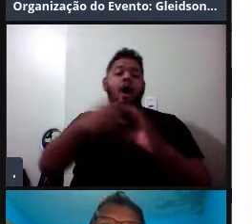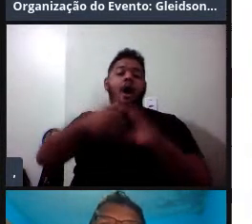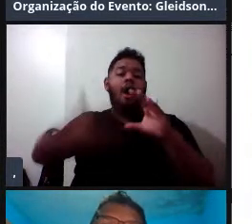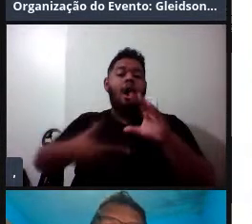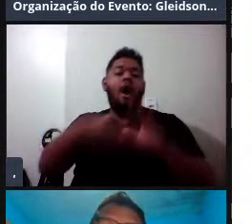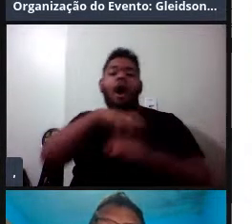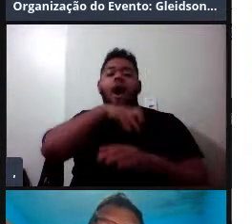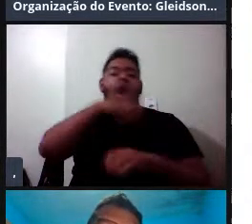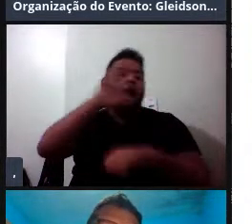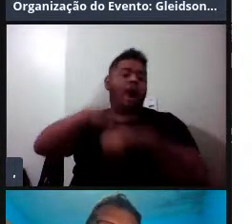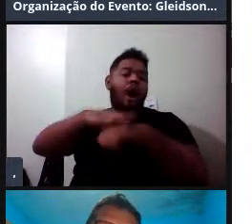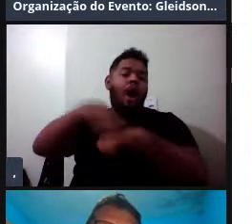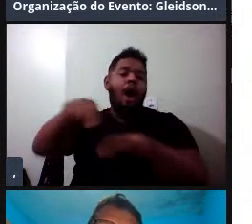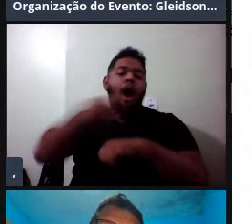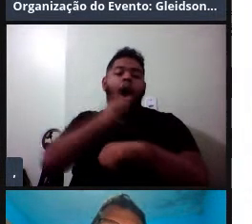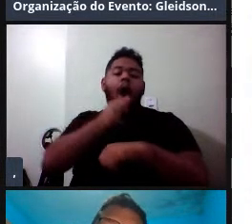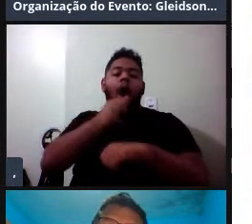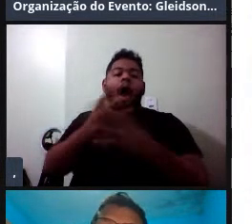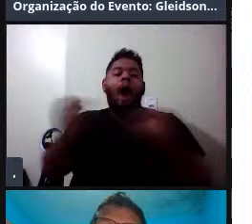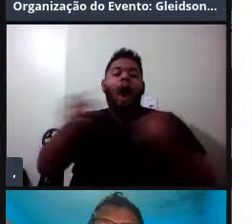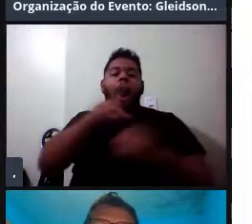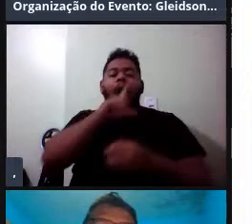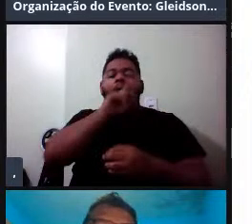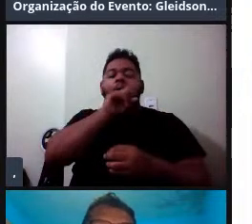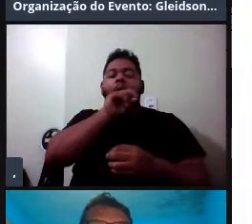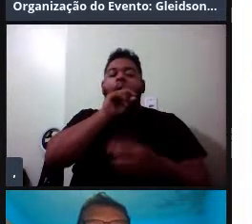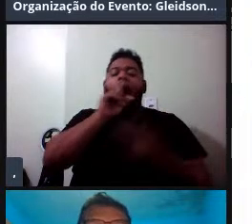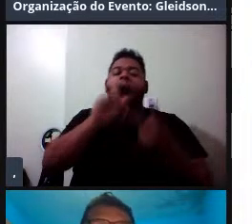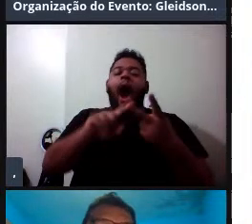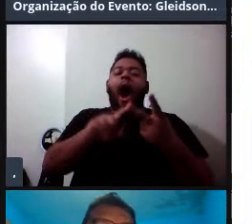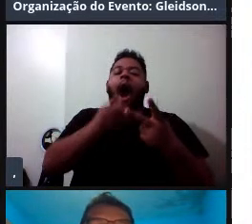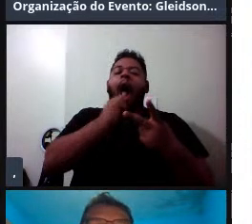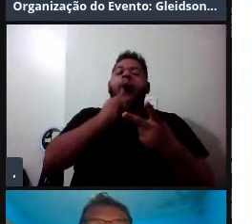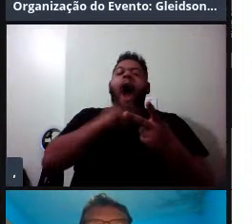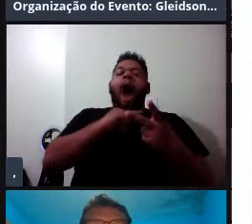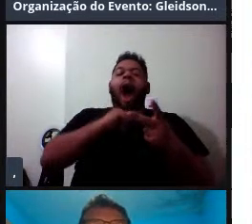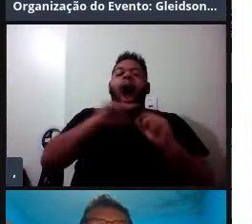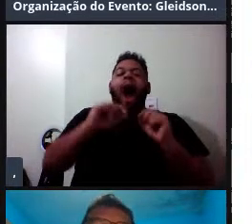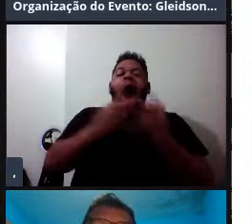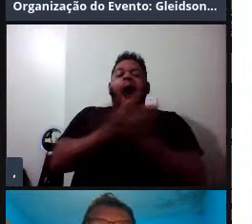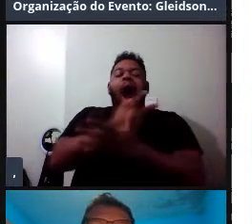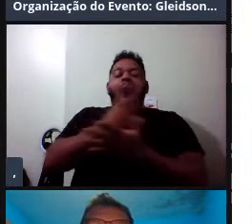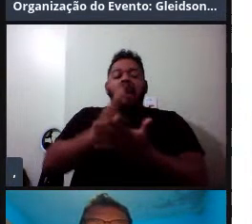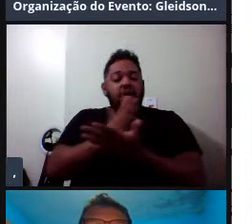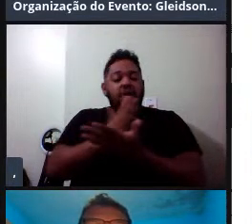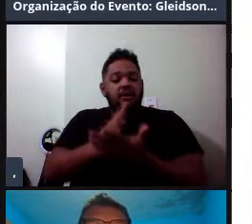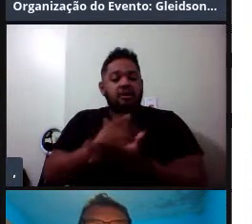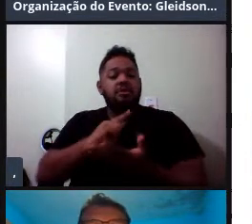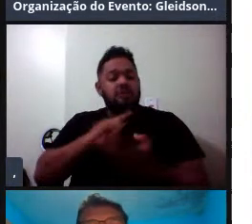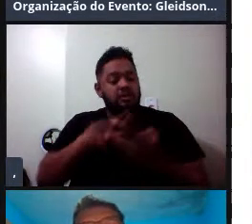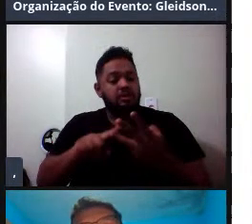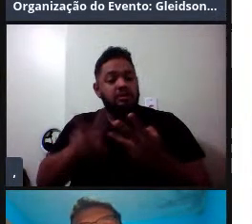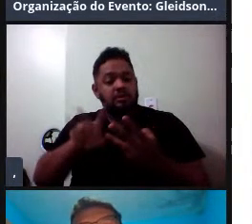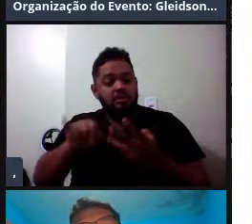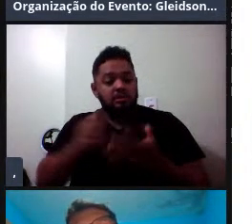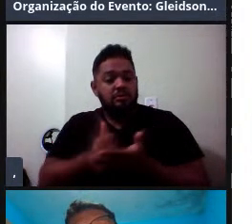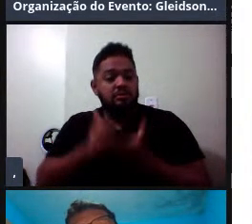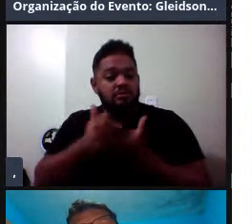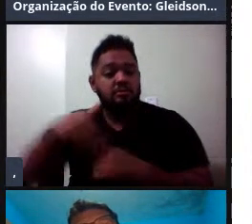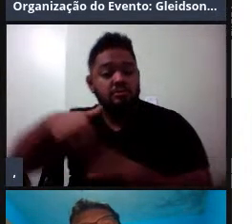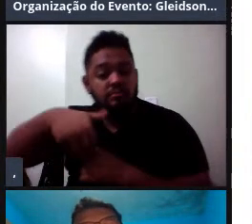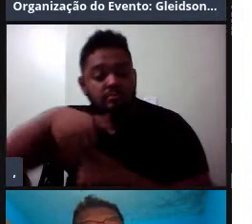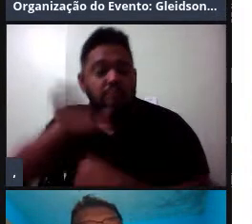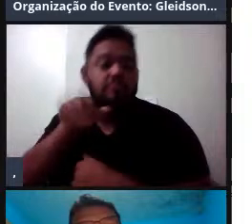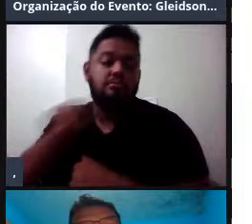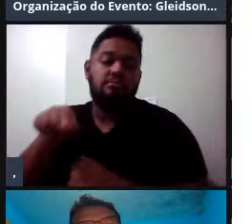aves. Por exemplo, que tenha melhor canto, vai ser o que vai reproduzir mais, né? Pode